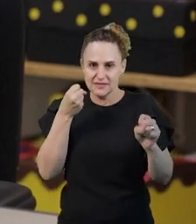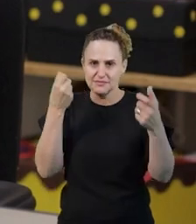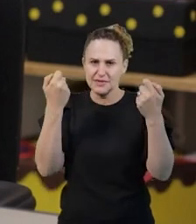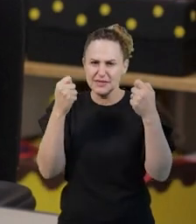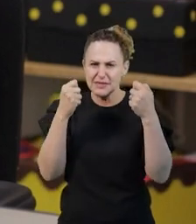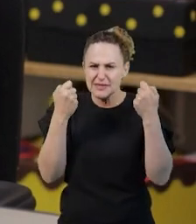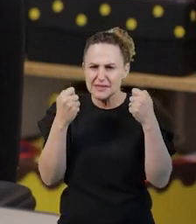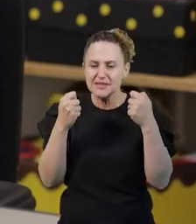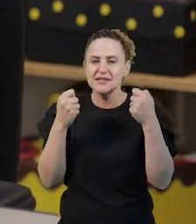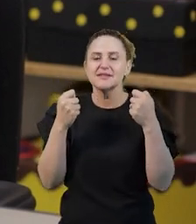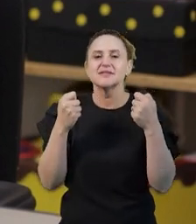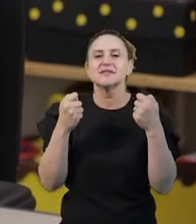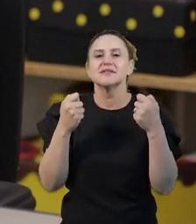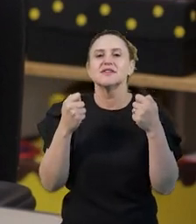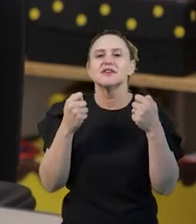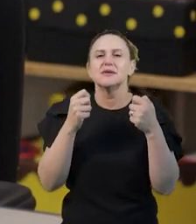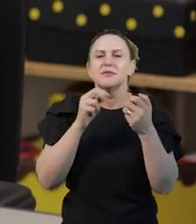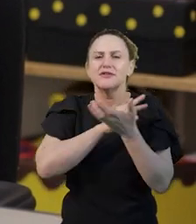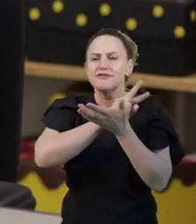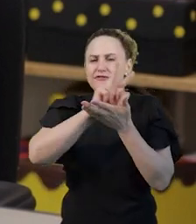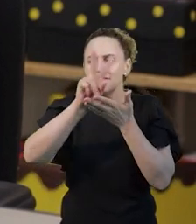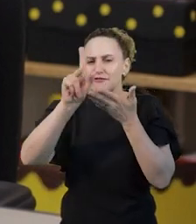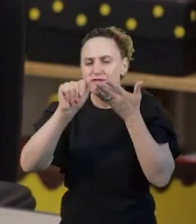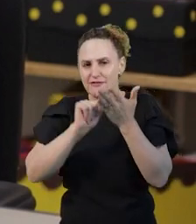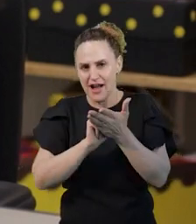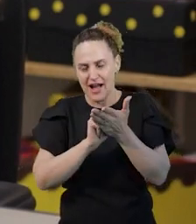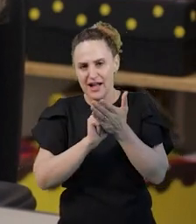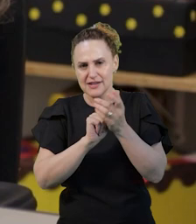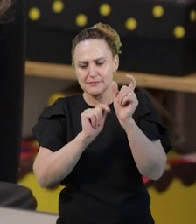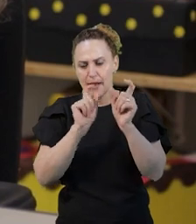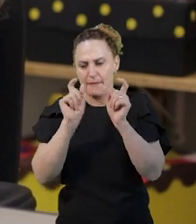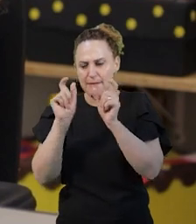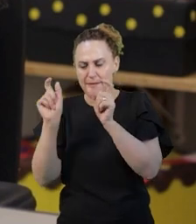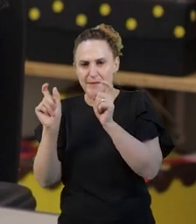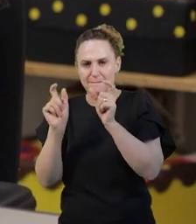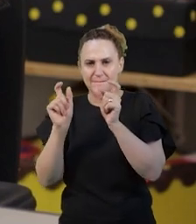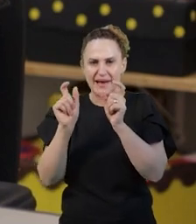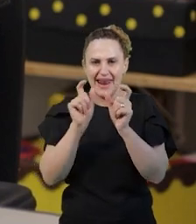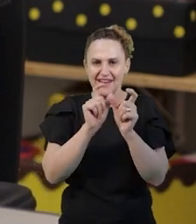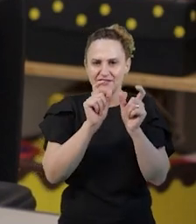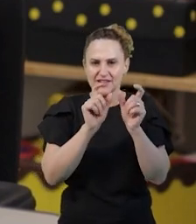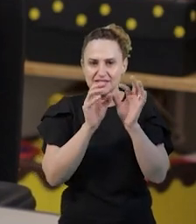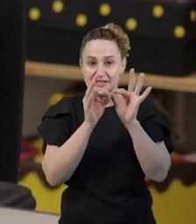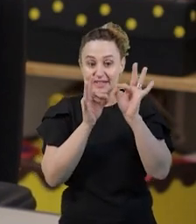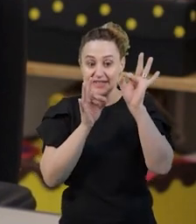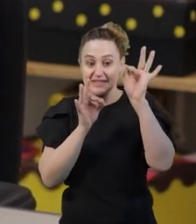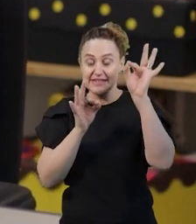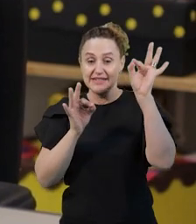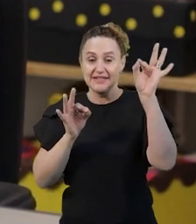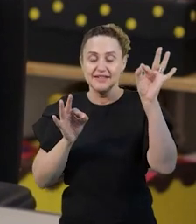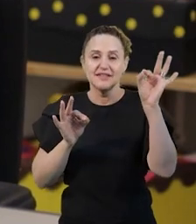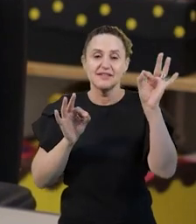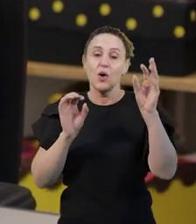representadas por várias sílabas ou letras ou outros símbolos ainda, como os desenhos.